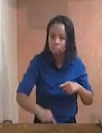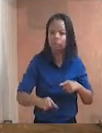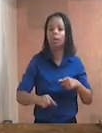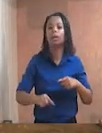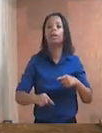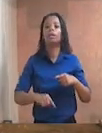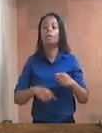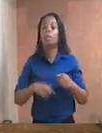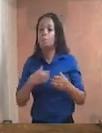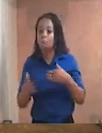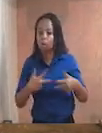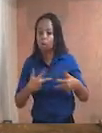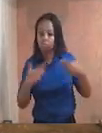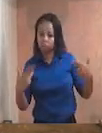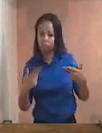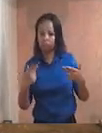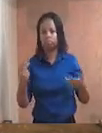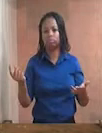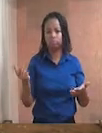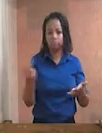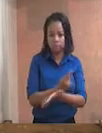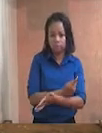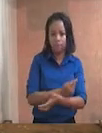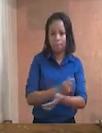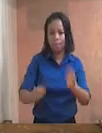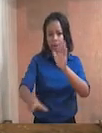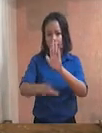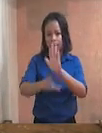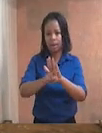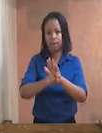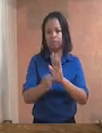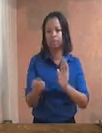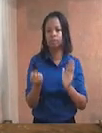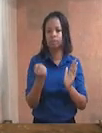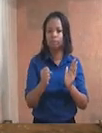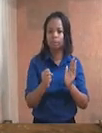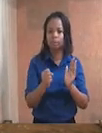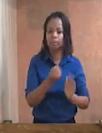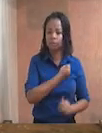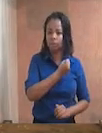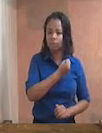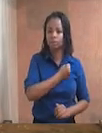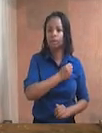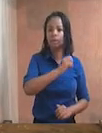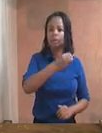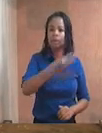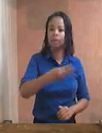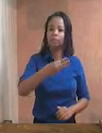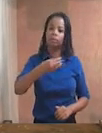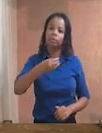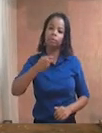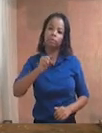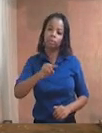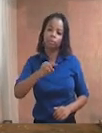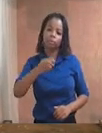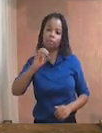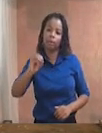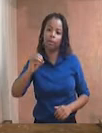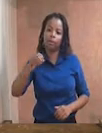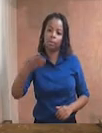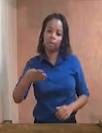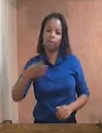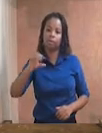caso, incluído pela Lei nº 3.010, de